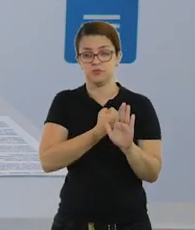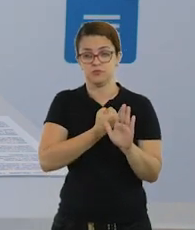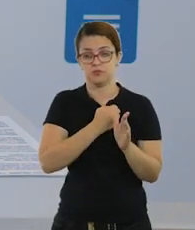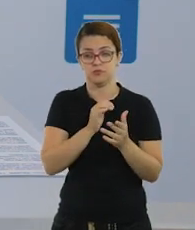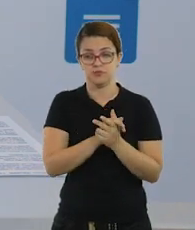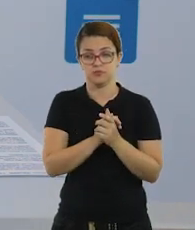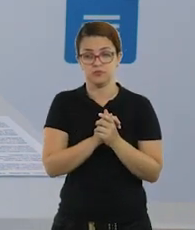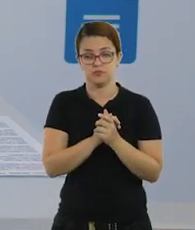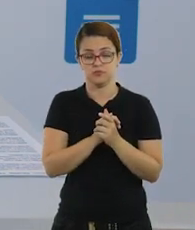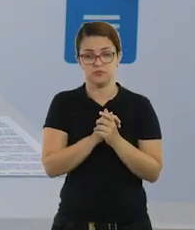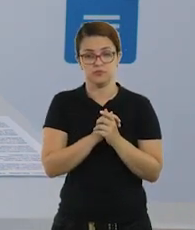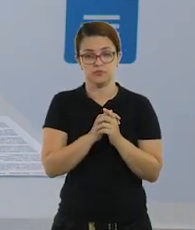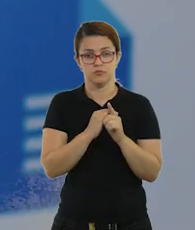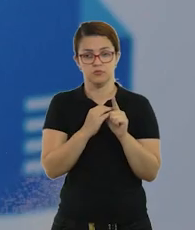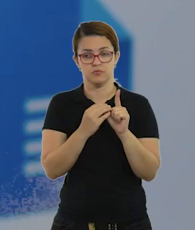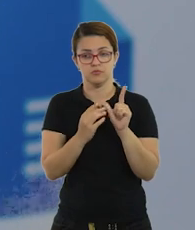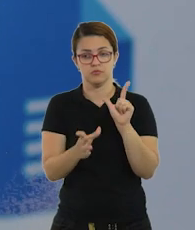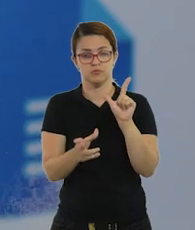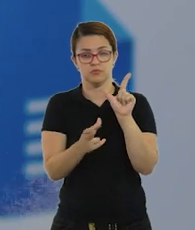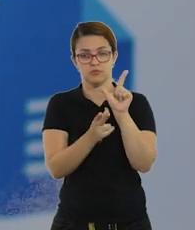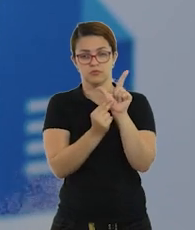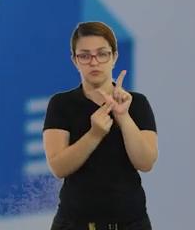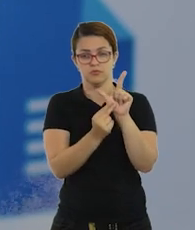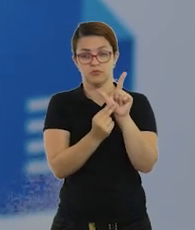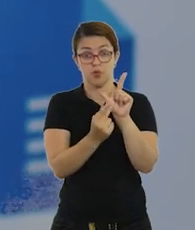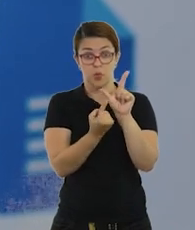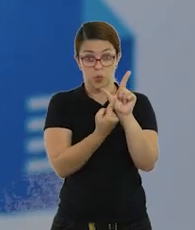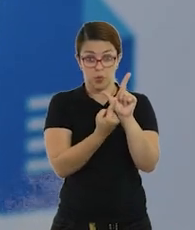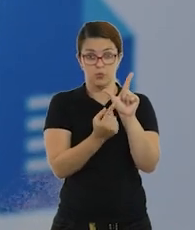Então, ele vai lá e vai colocar um,